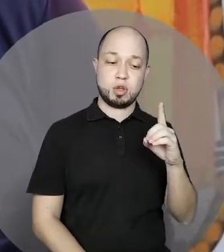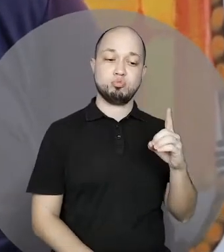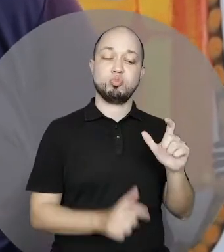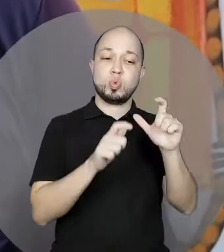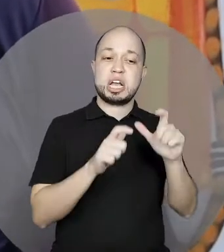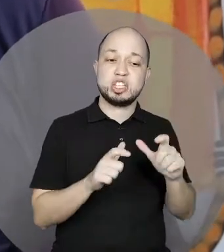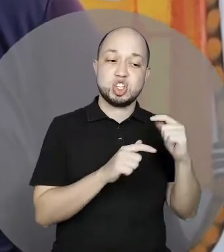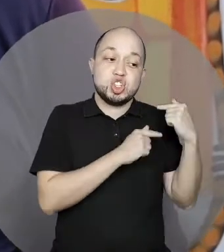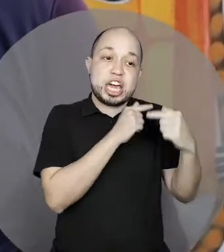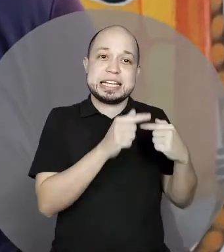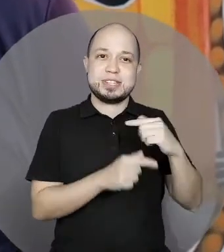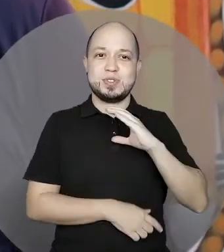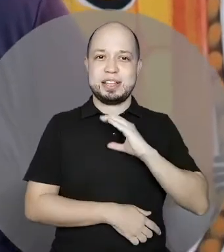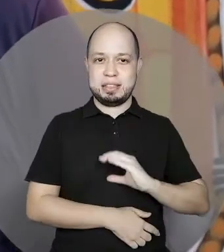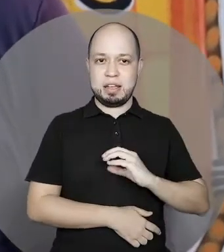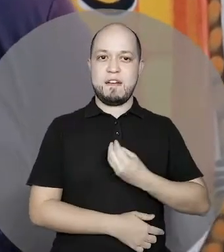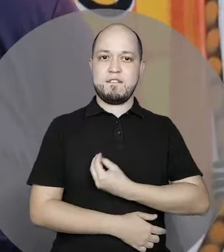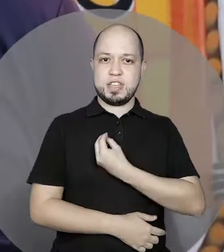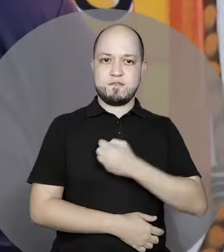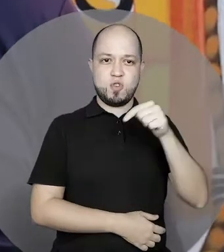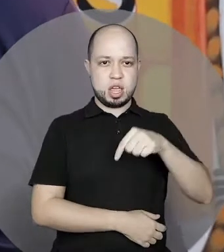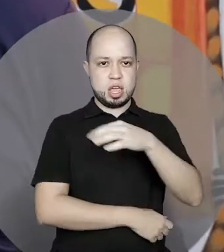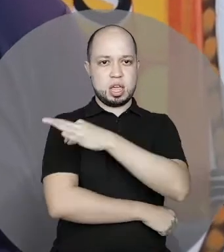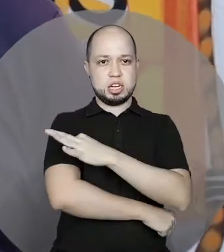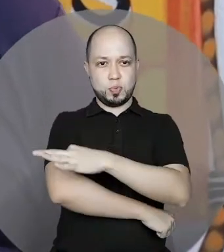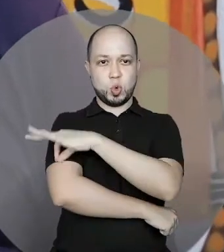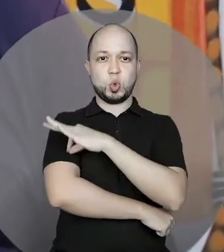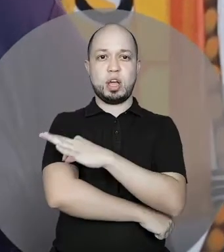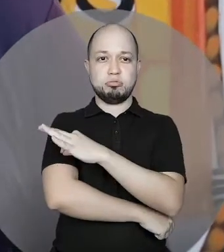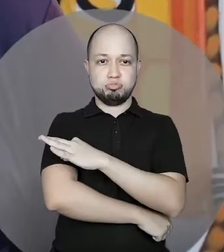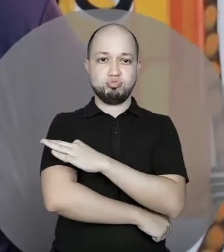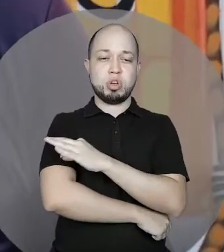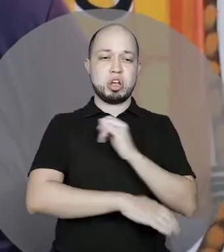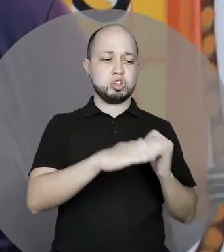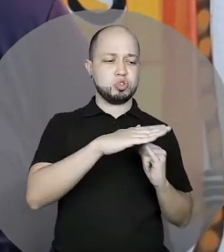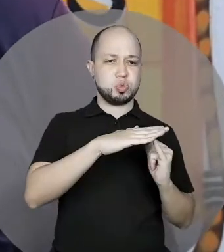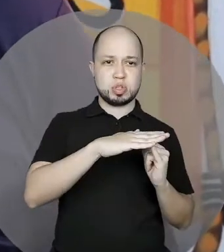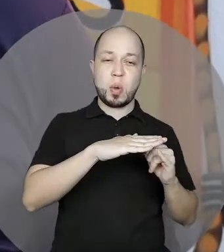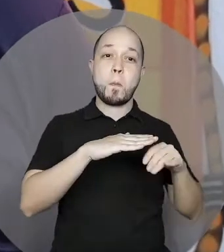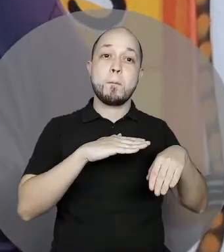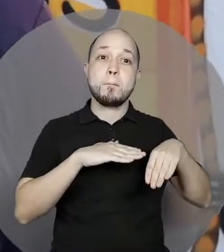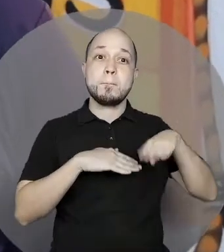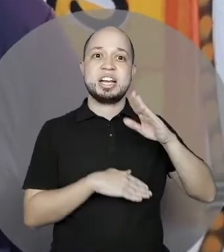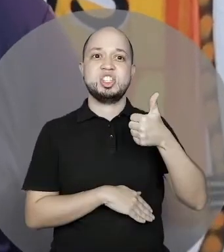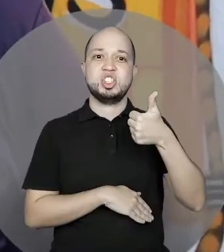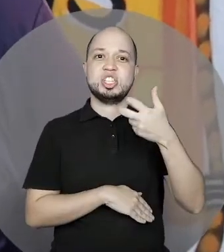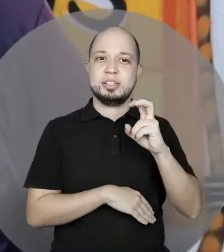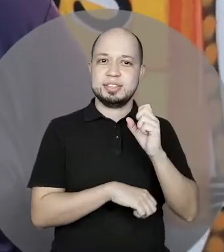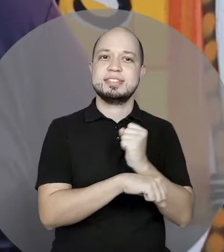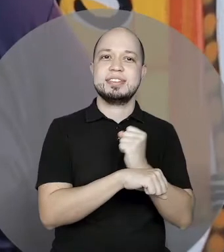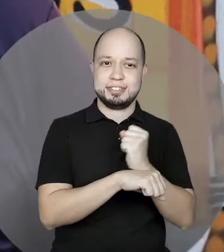residente aqui na Grande Portugal, instituição que já existe há mais de 15 anos. O Geração